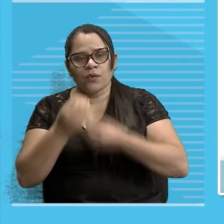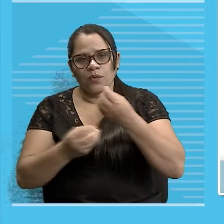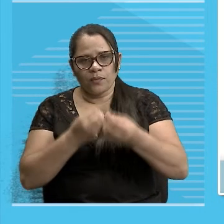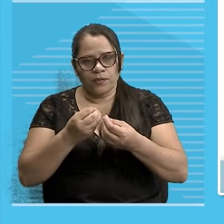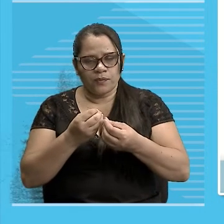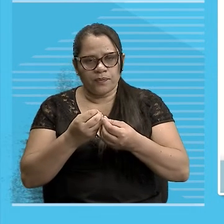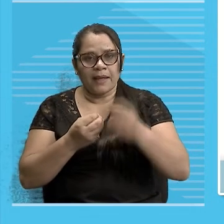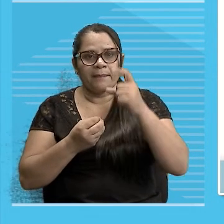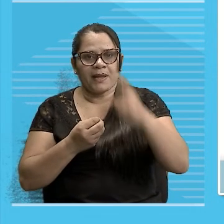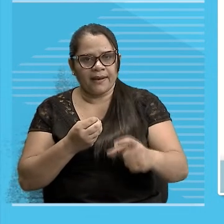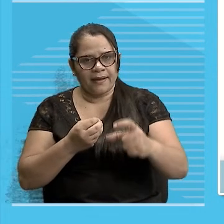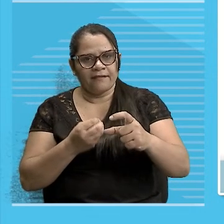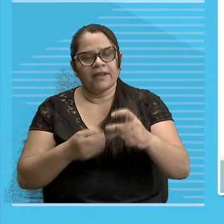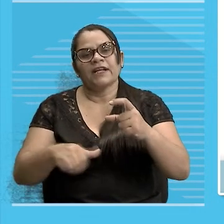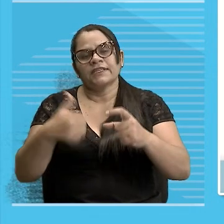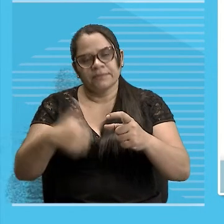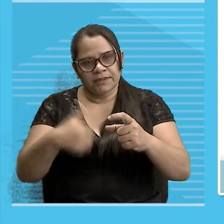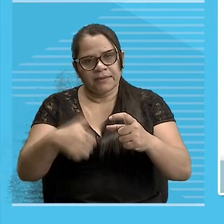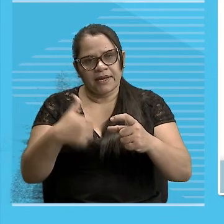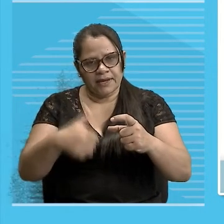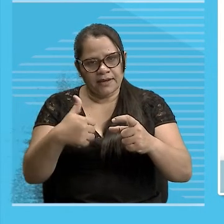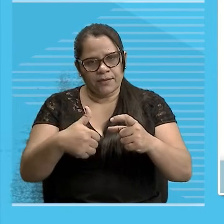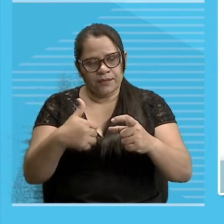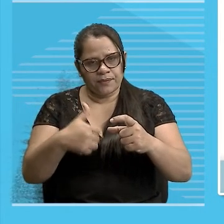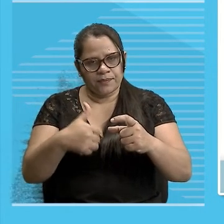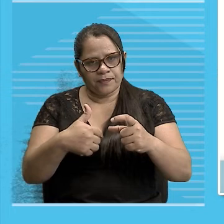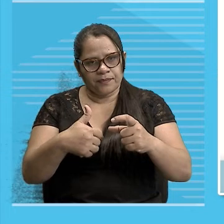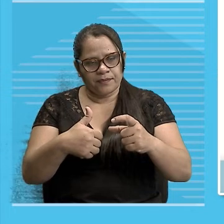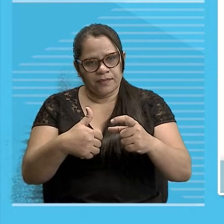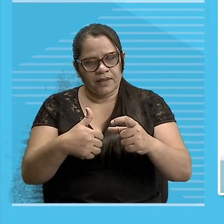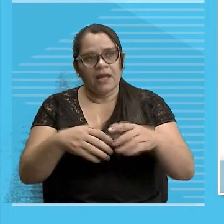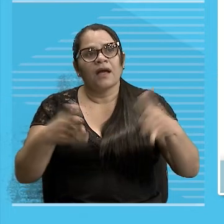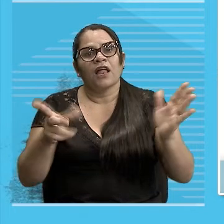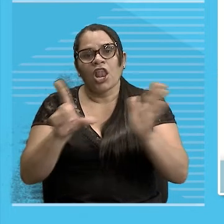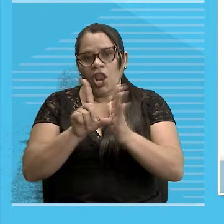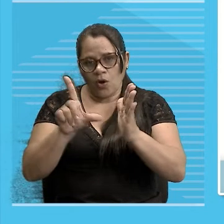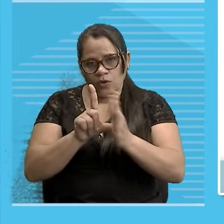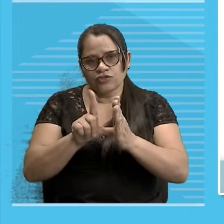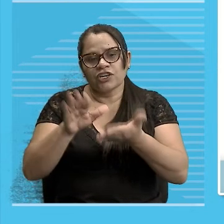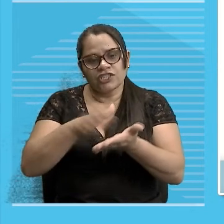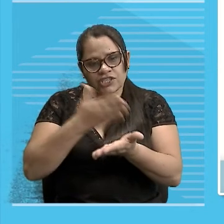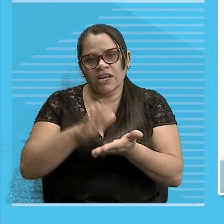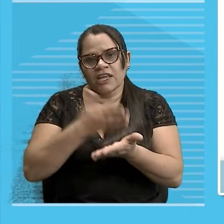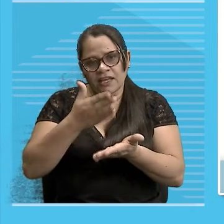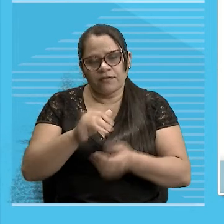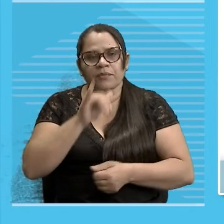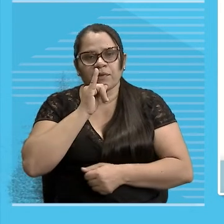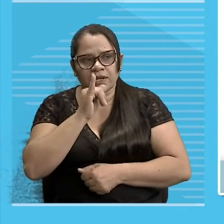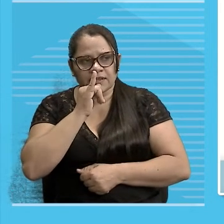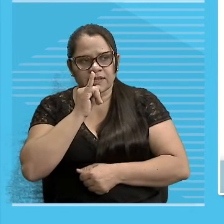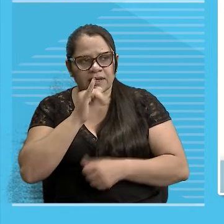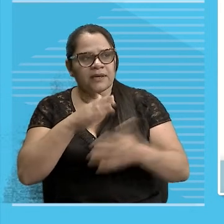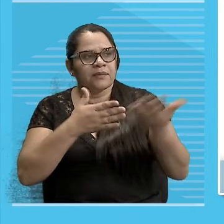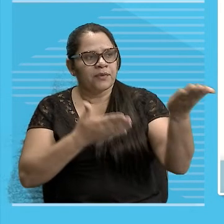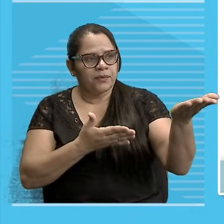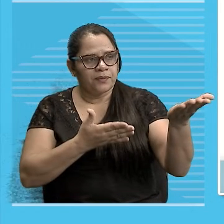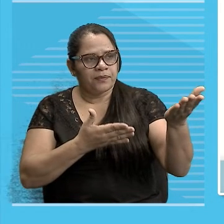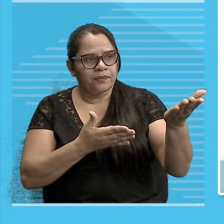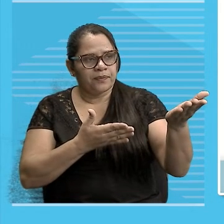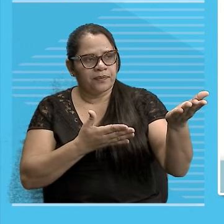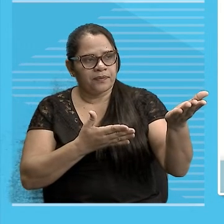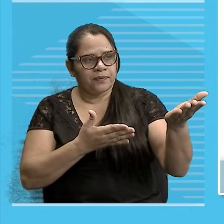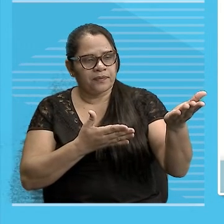Que dá nome Ao local Que vende lixo Por exemplo A livraria Olha aí É outro substantivo